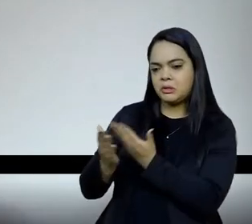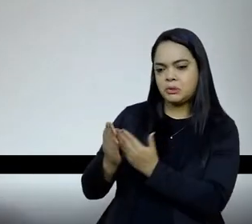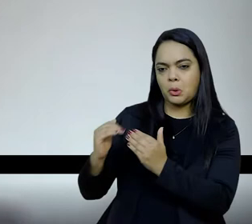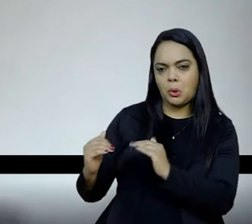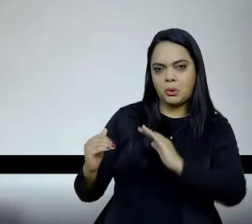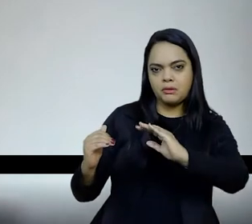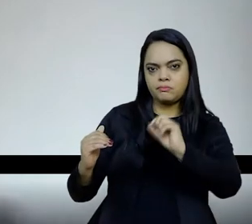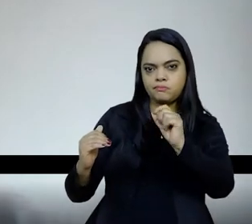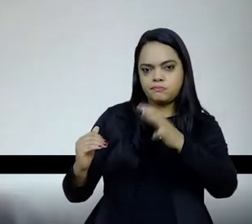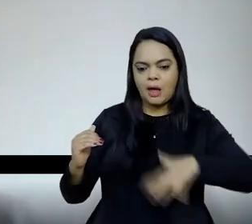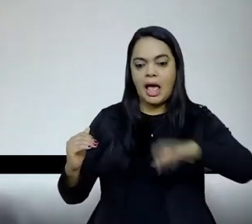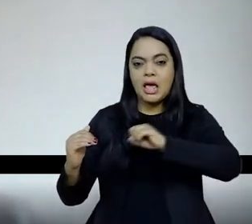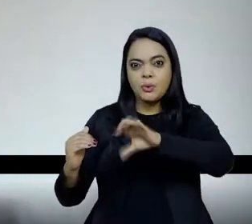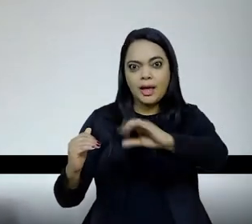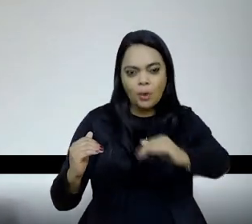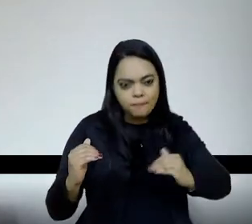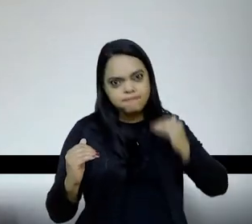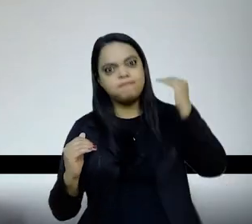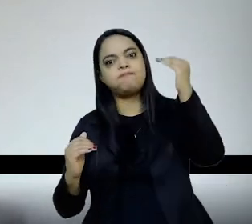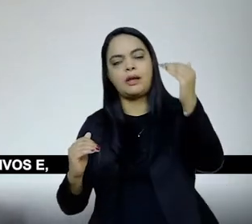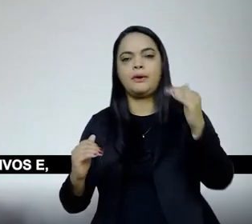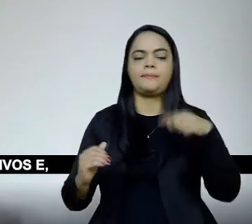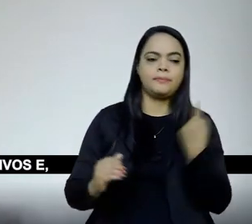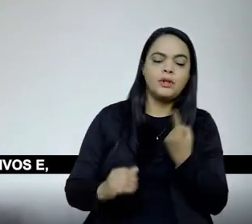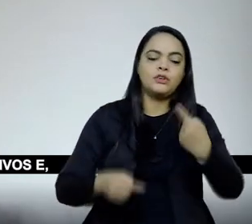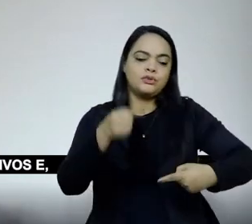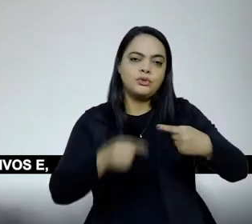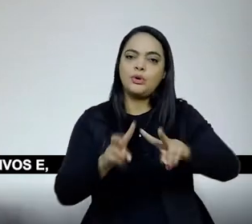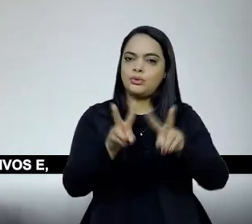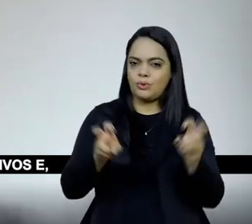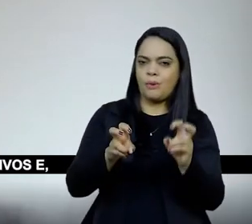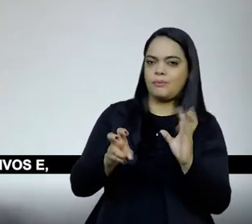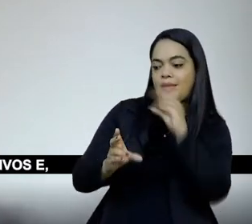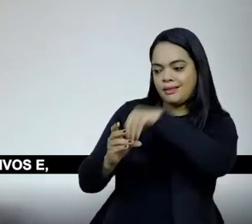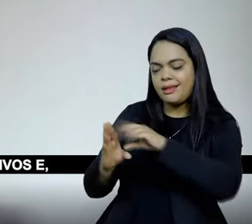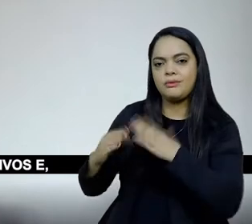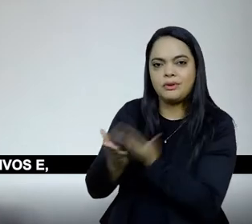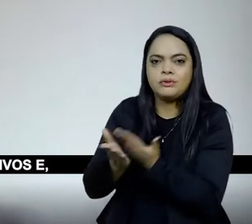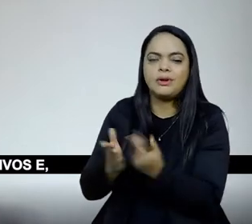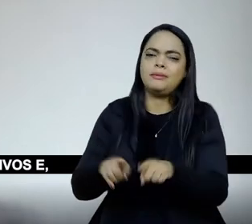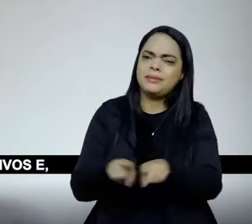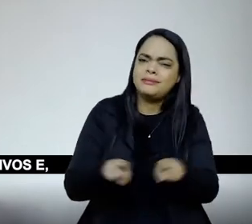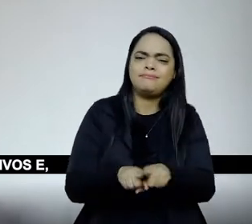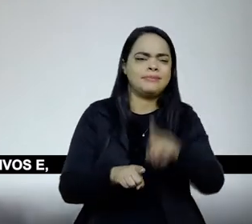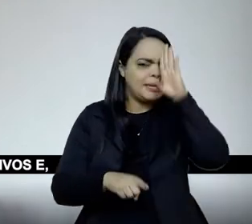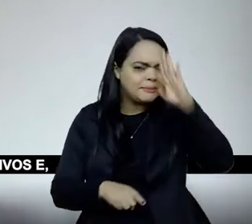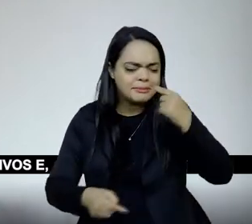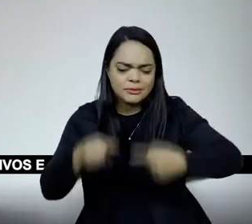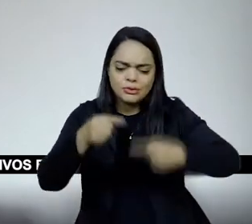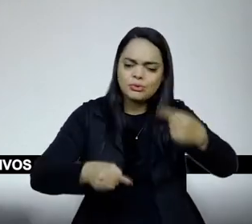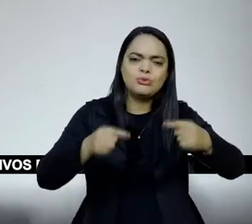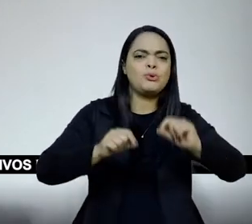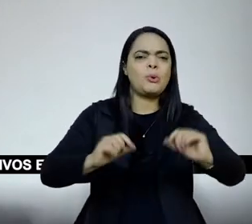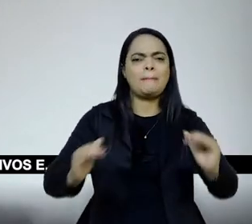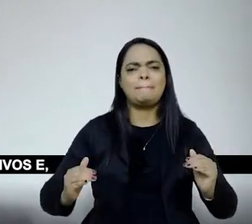sentido, é uma discussão sobre a escola e sobre a escolarização, mas sempre foi também esse aspecto muito mais amplo, de pensar os